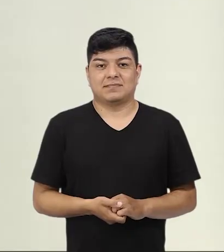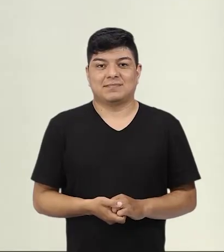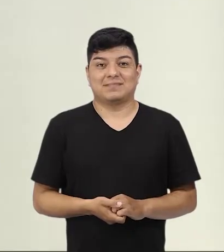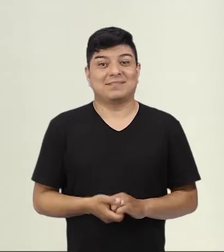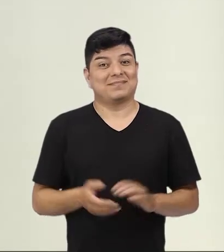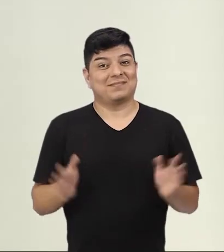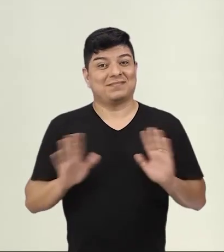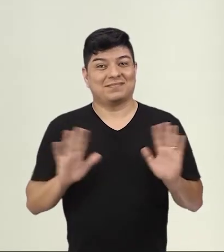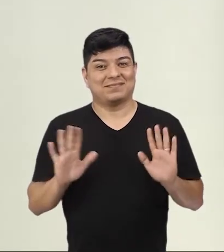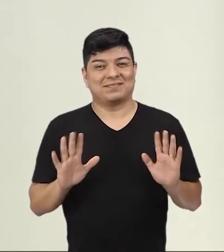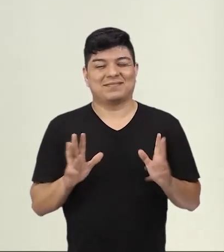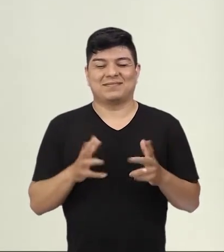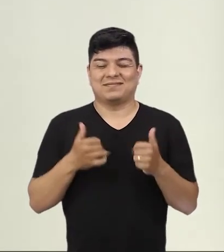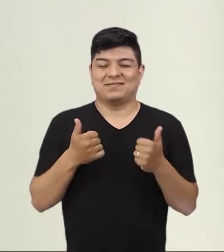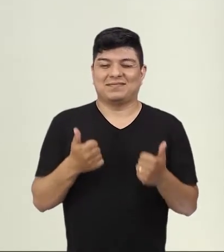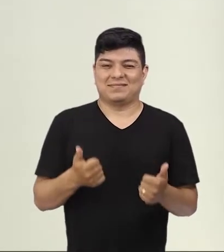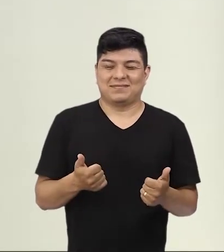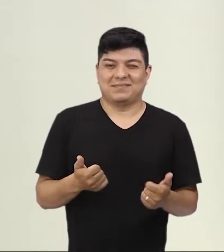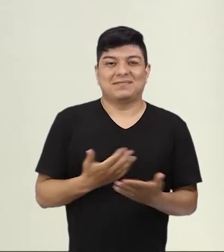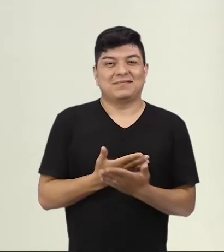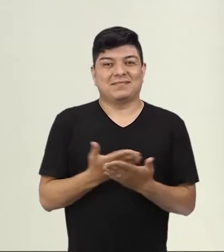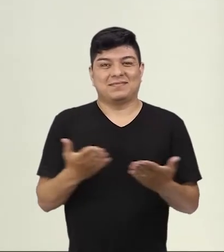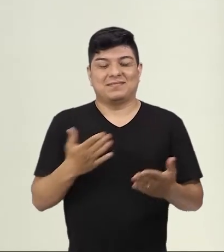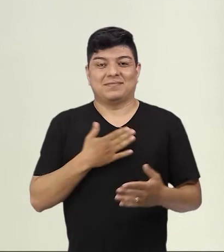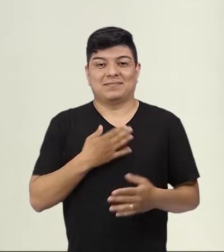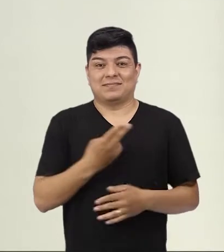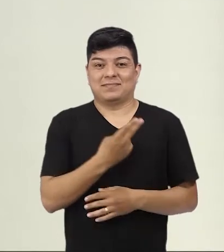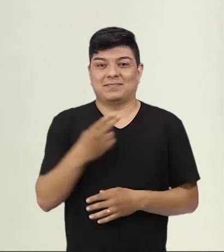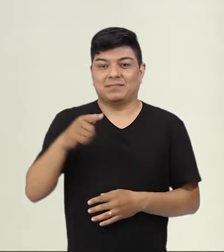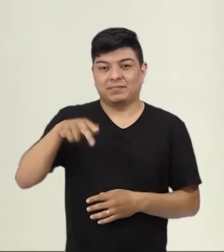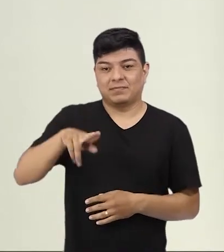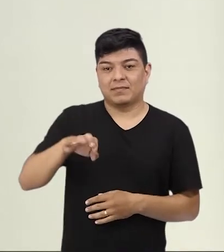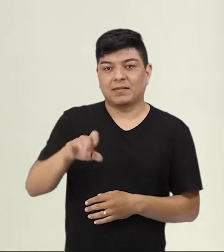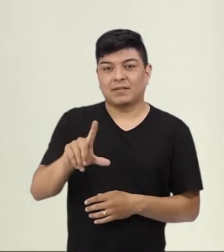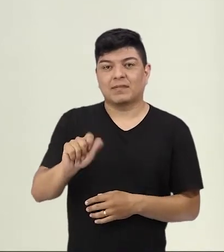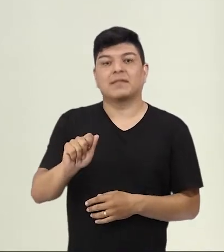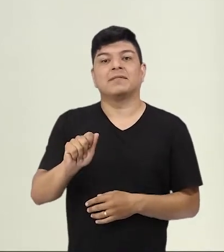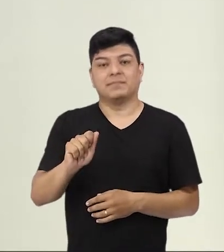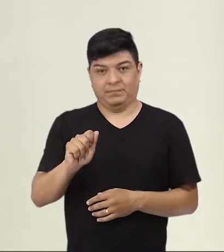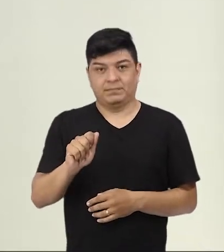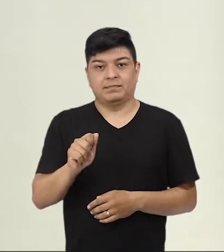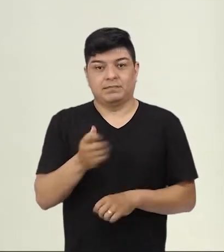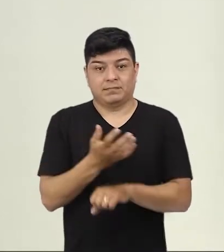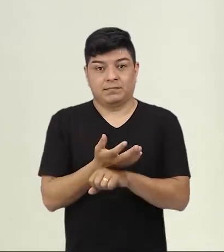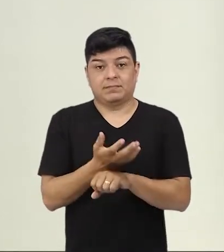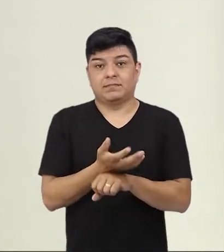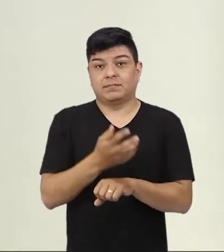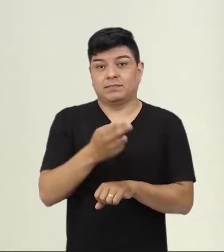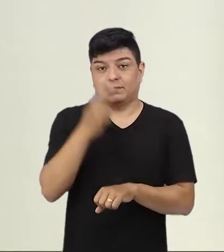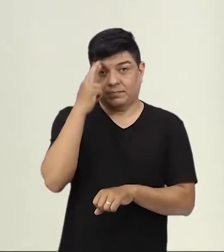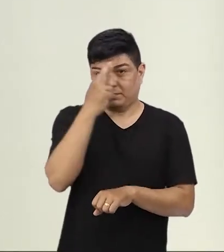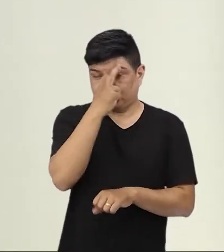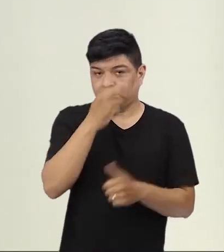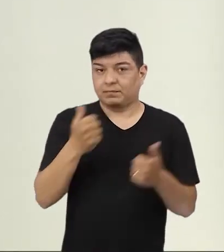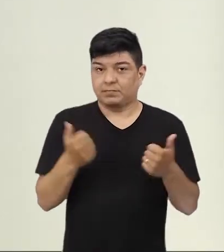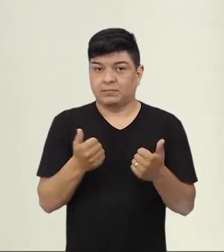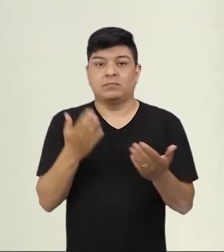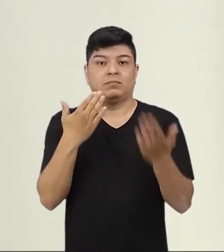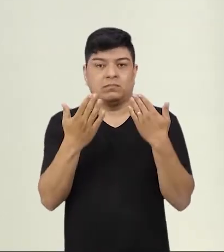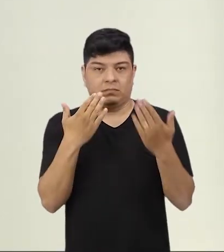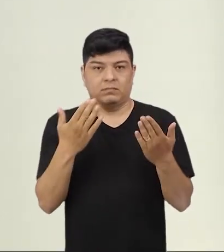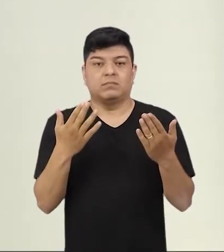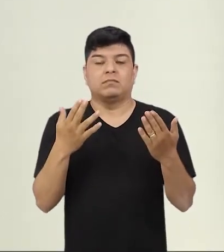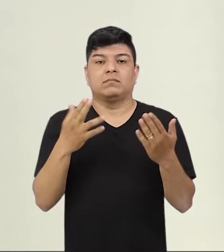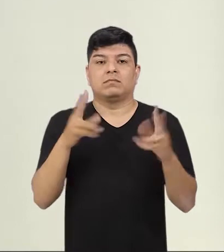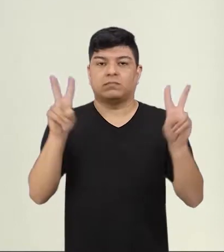Olá gente, tudo bem com vocês? Sou Keila Batista, professora de História e estou aqui para continuarmos discutindo os